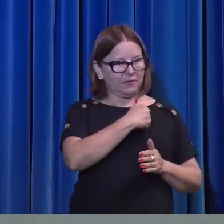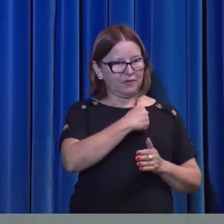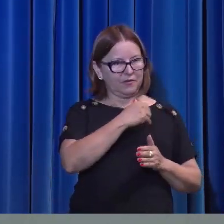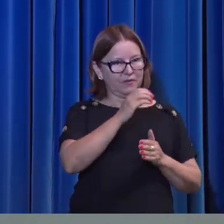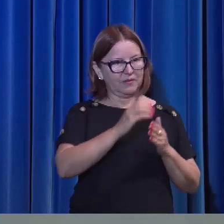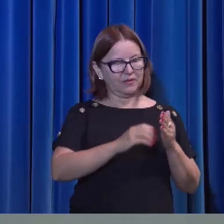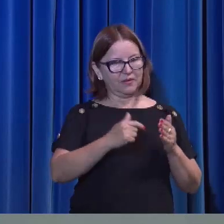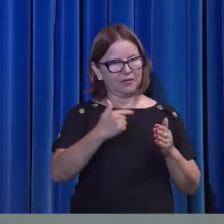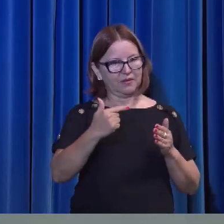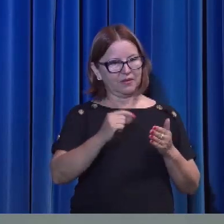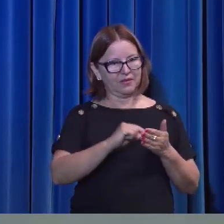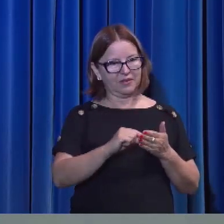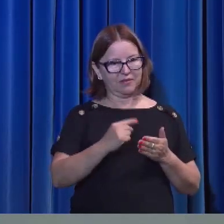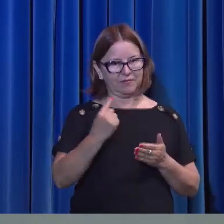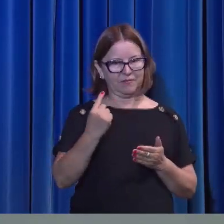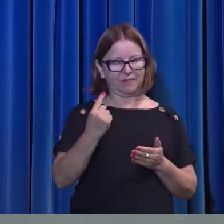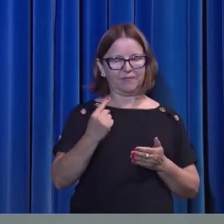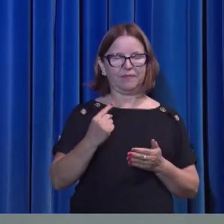2, 1.